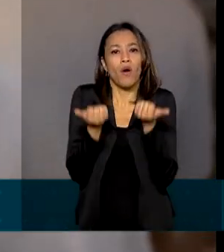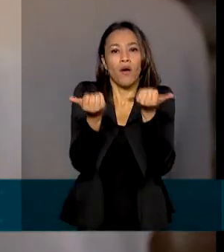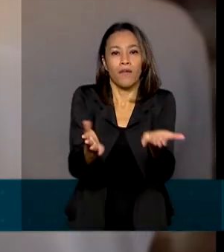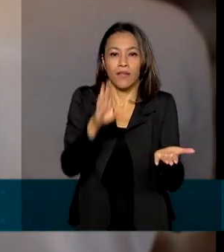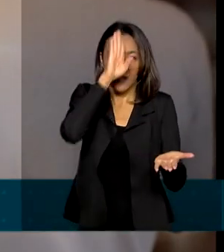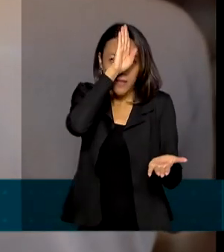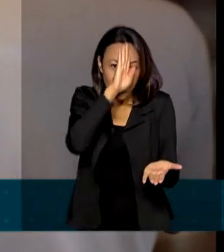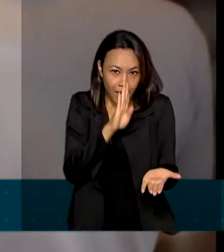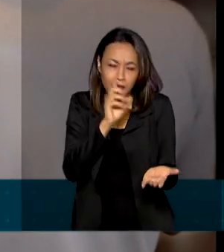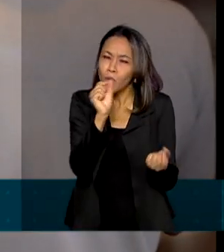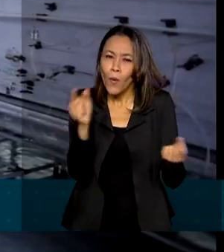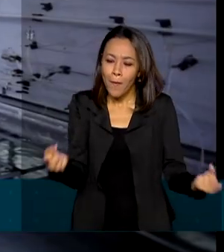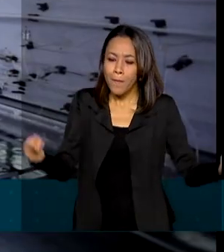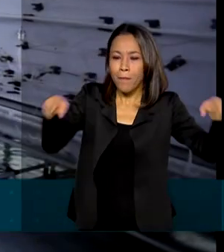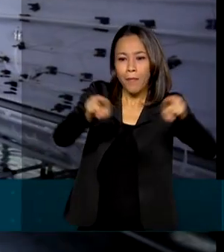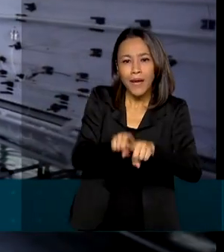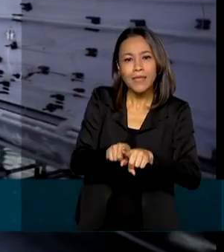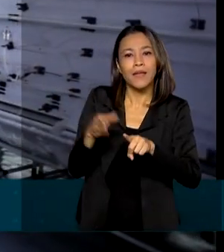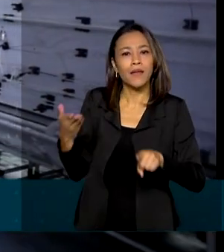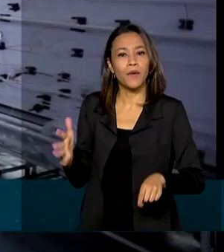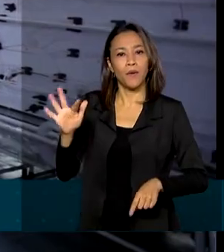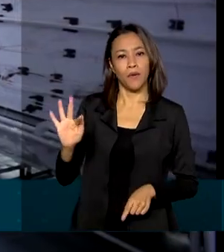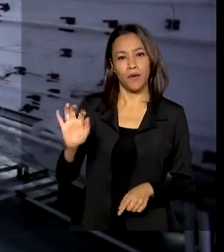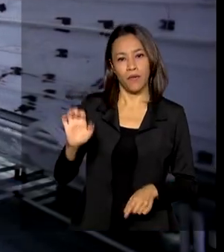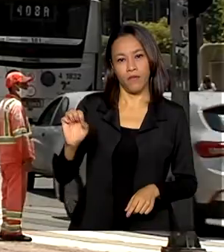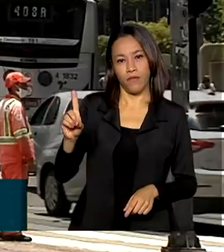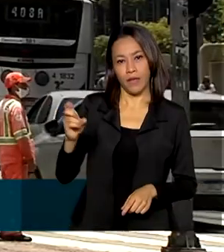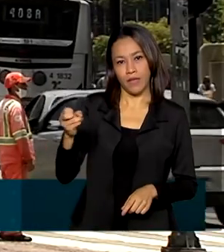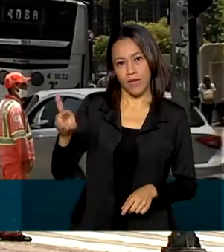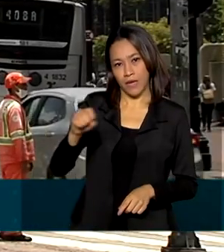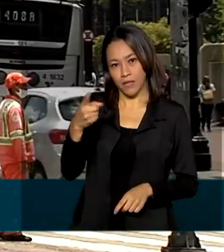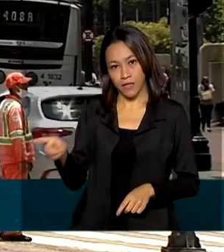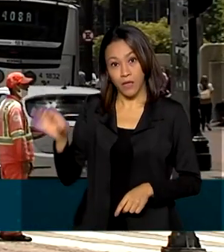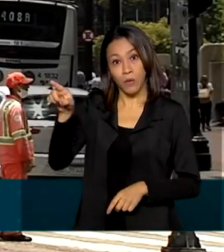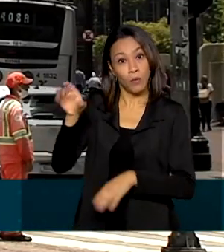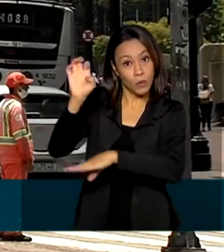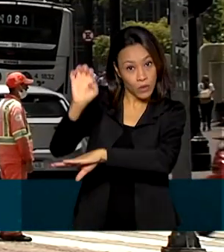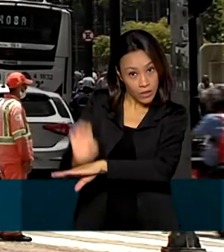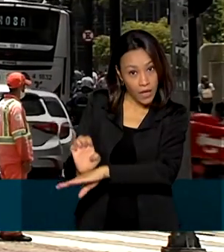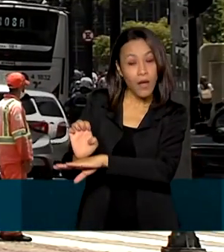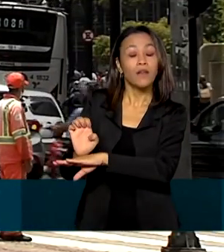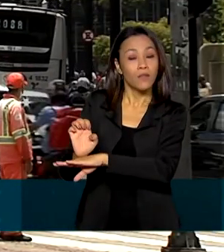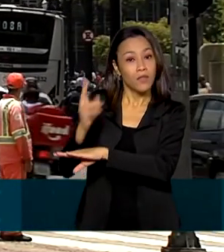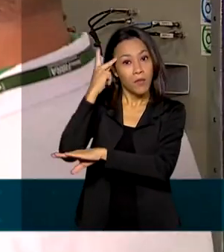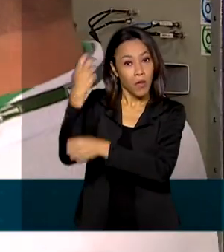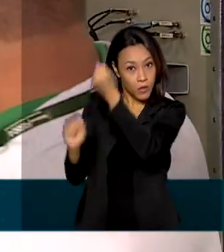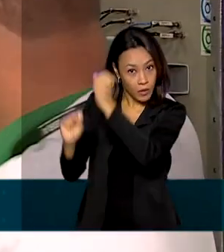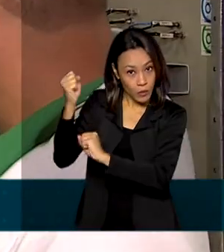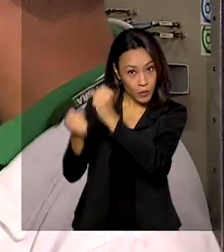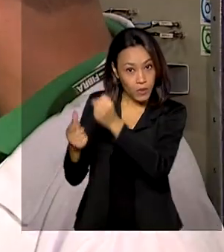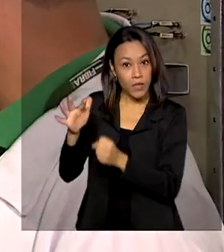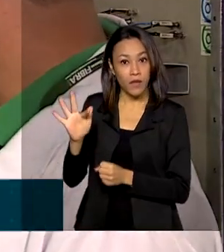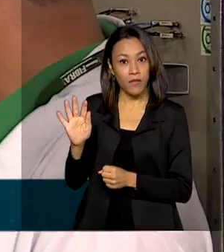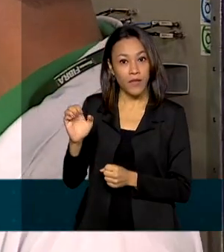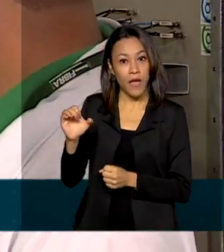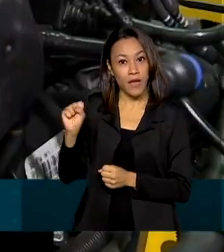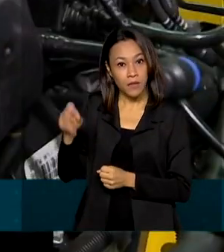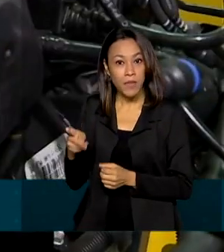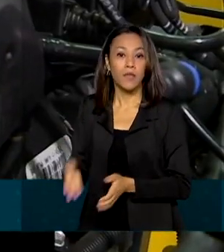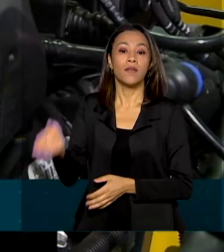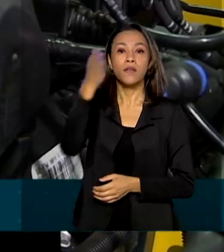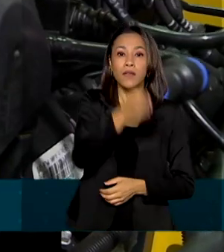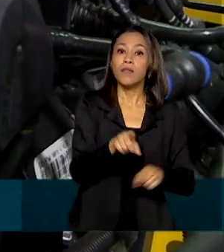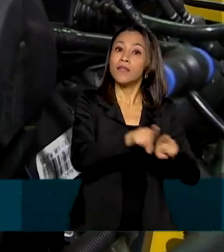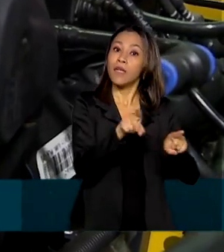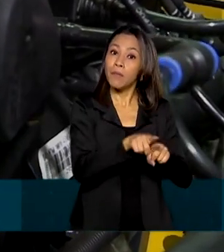a partir da parceria com a Federação das Indústrias do Estado de São Paulo, a Fiesp, e o Serviço Nacional